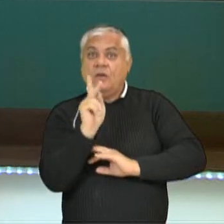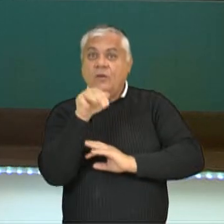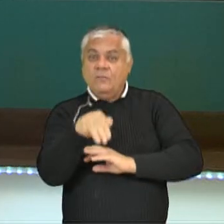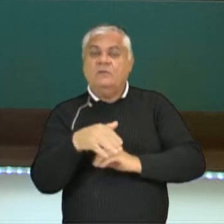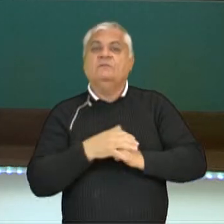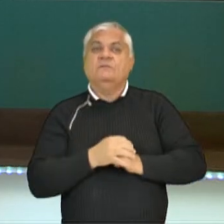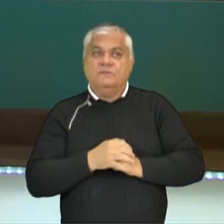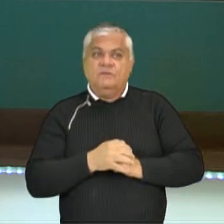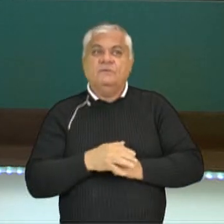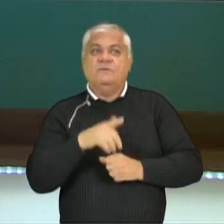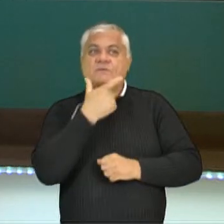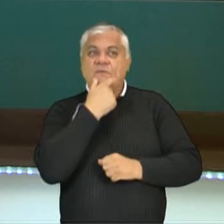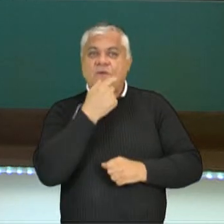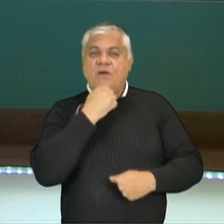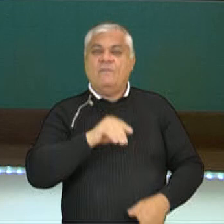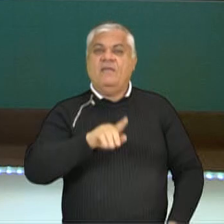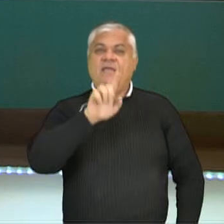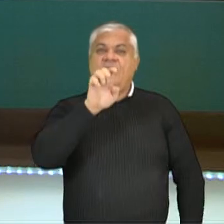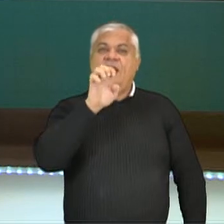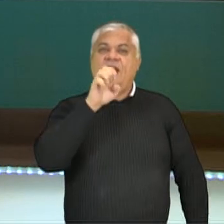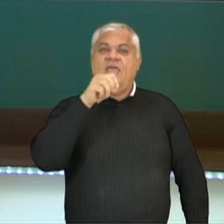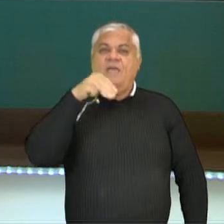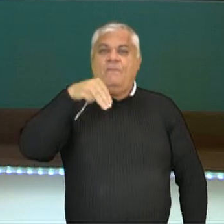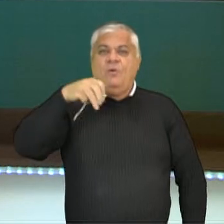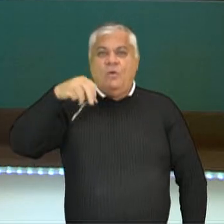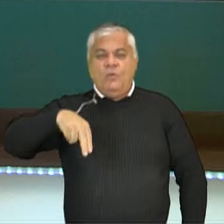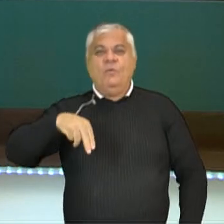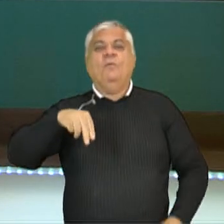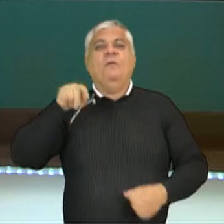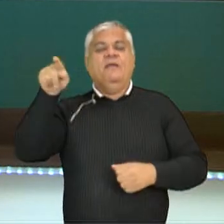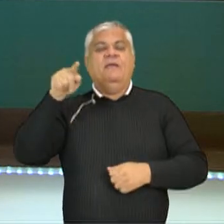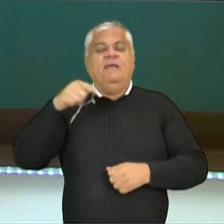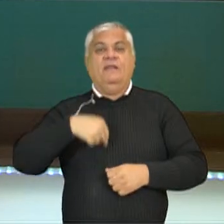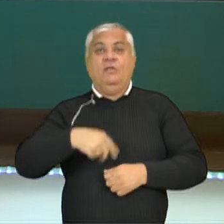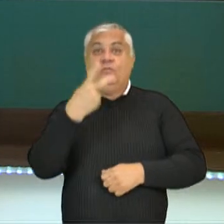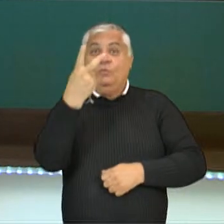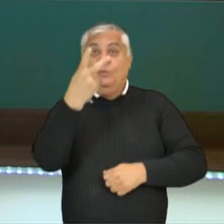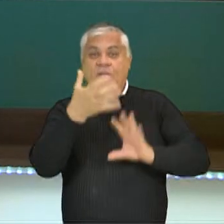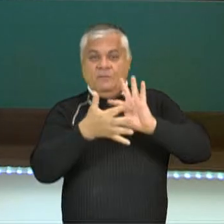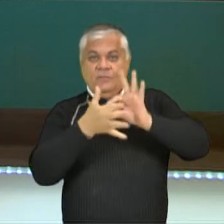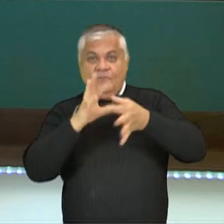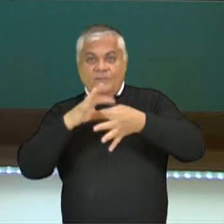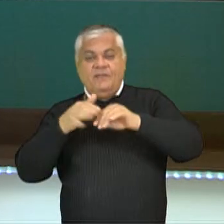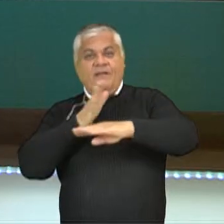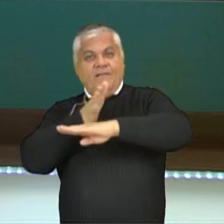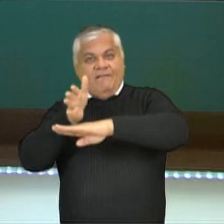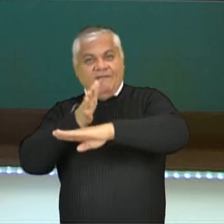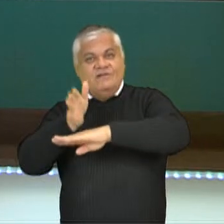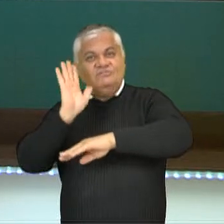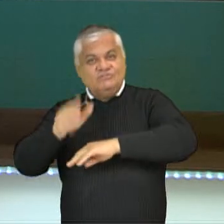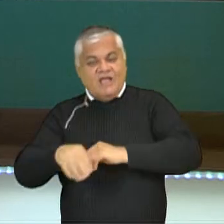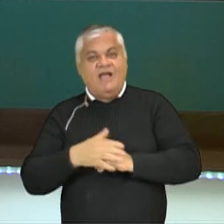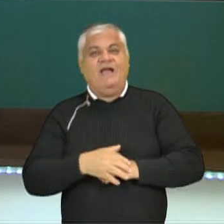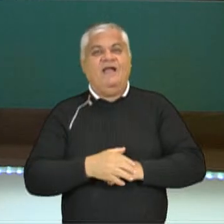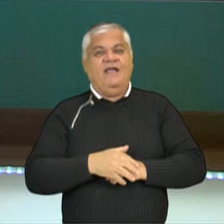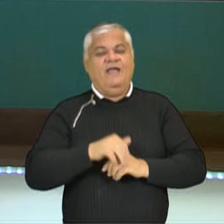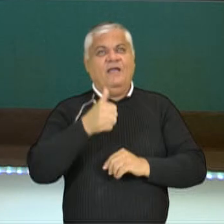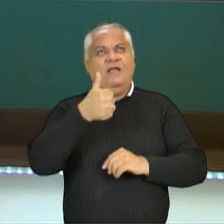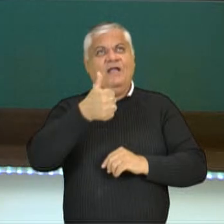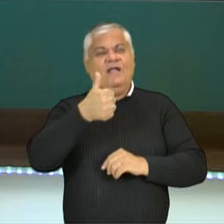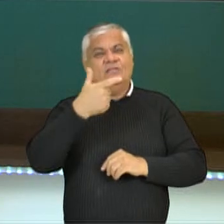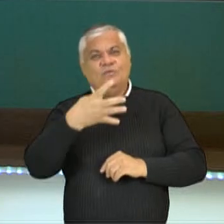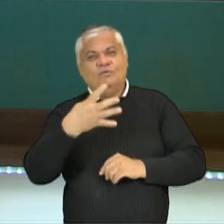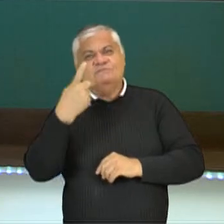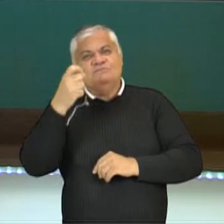Lelmo Moreno é o ícone brasileiro com ouro e artilharia em duas Paralimpíadas, Olimpíadas, 2014 e 2018. E no mundo são